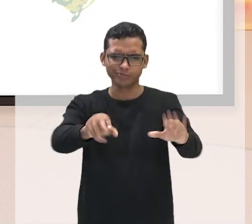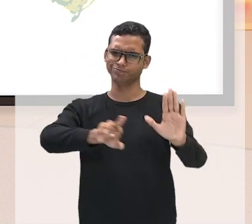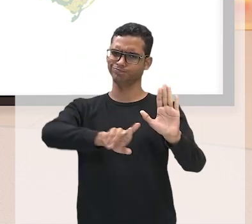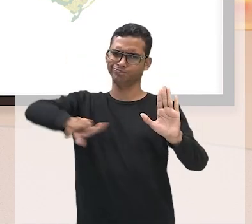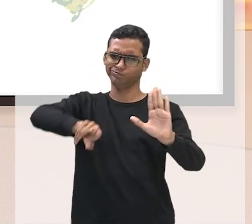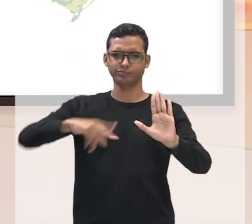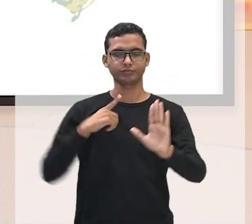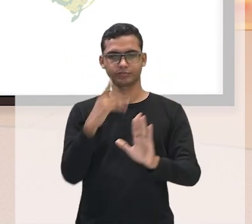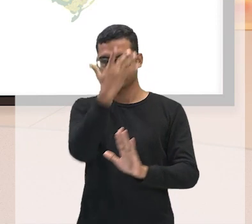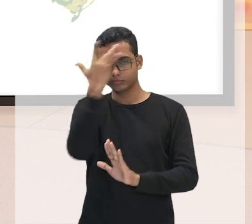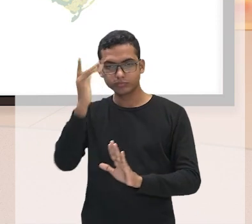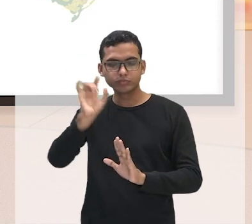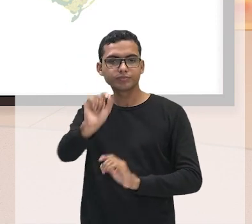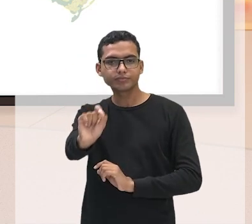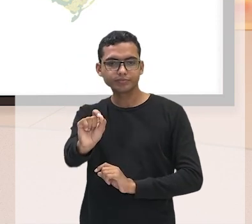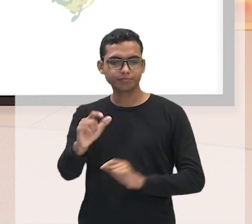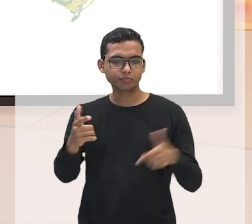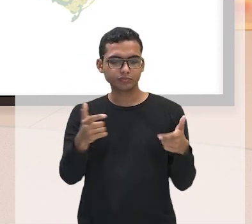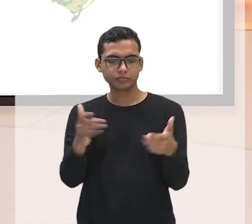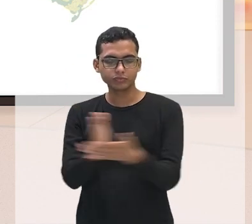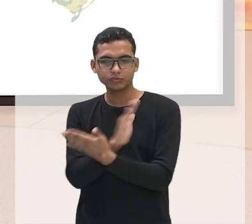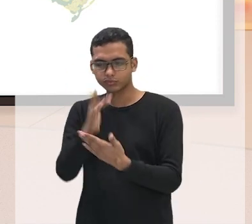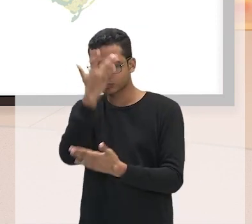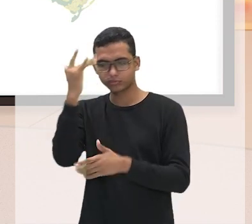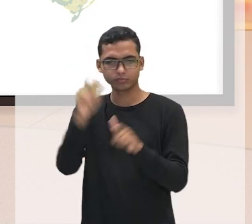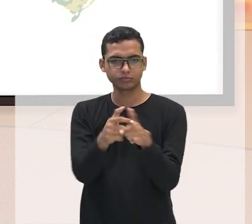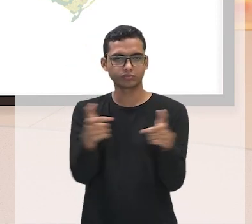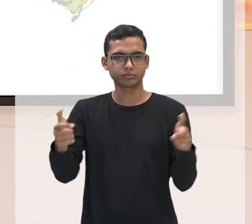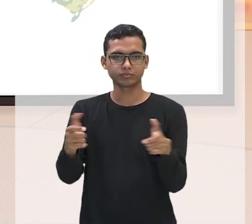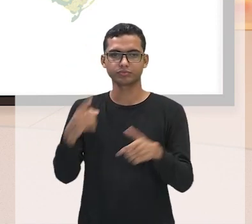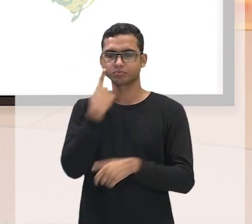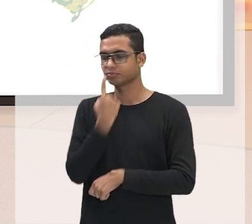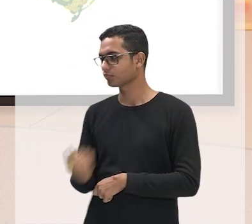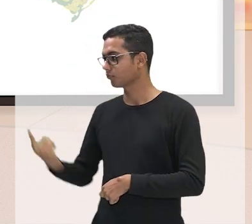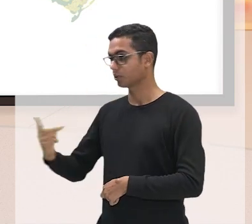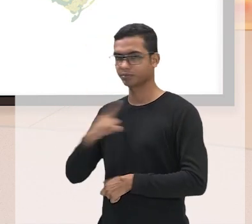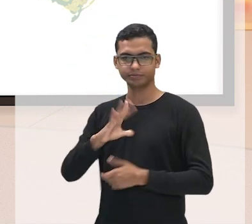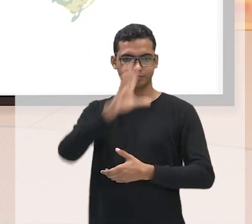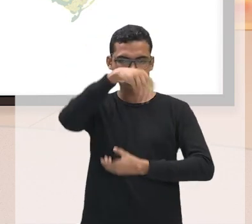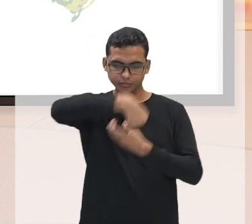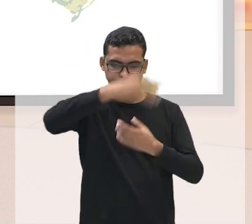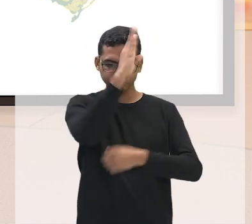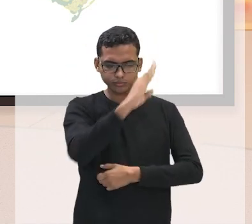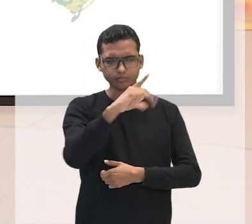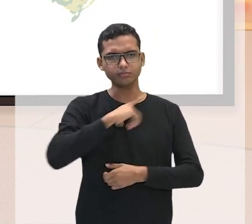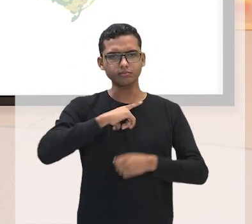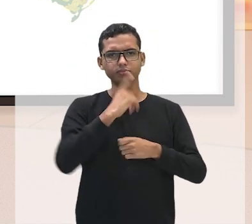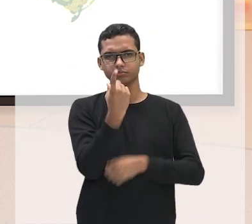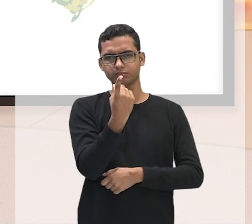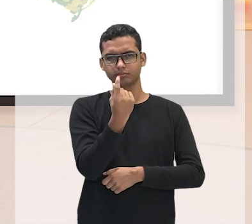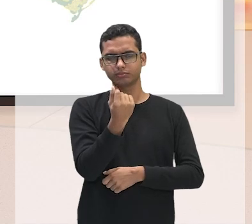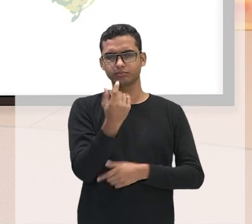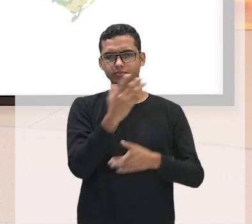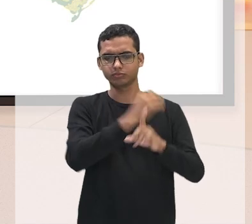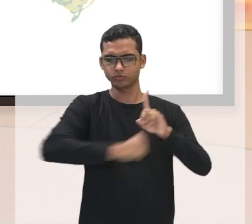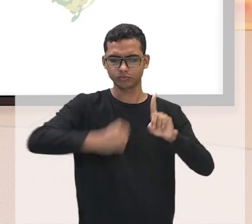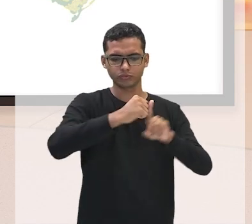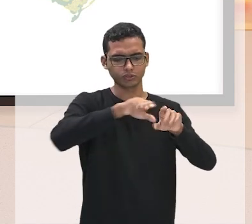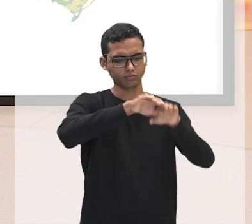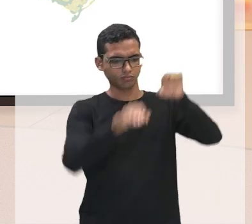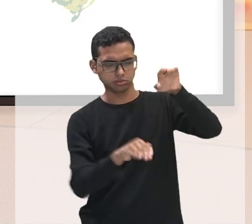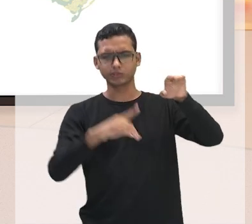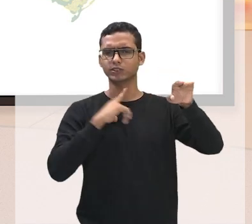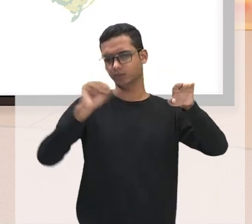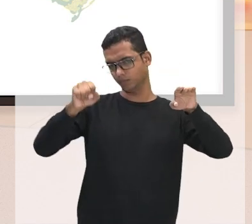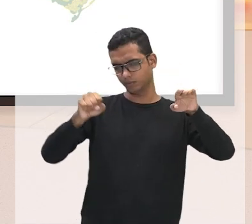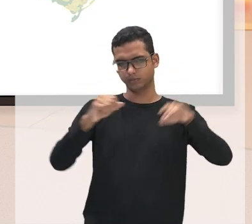a desigualdade, a diferença, ela existe. De um lado aqui, pessoal, eu tenho os valores aqui de IDHM, que é o valor do